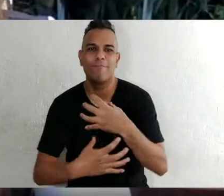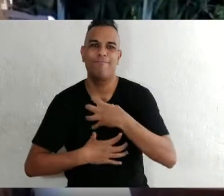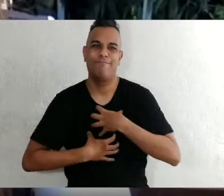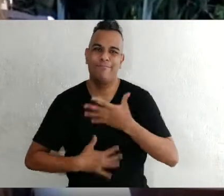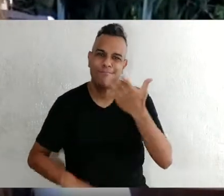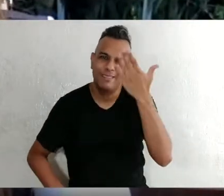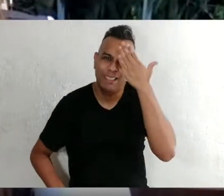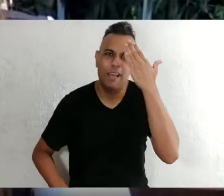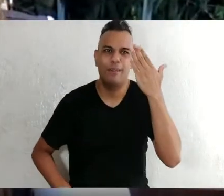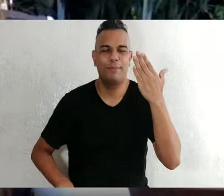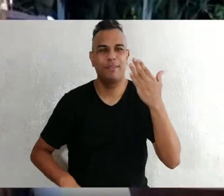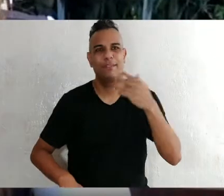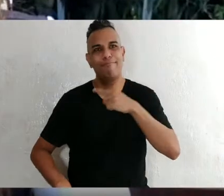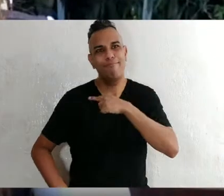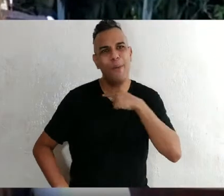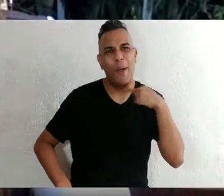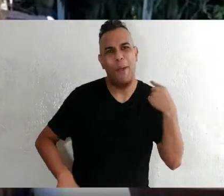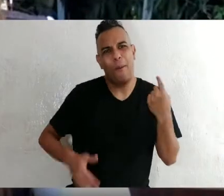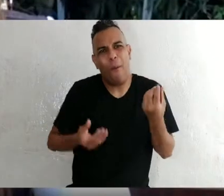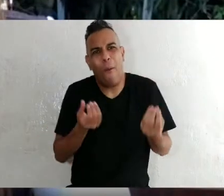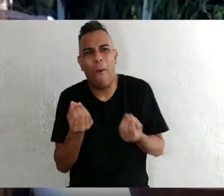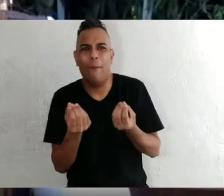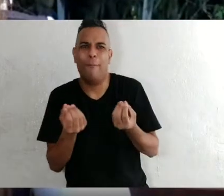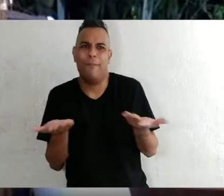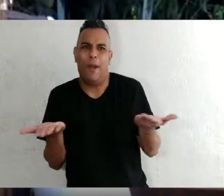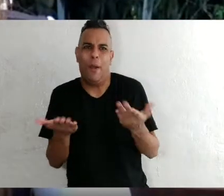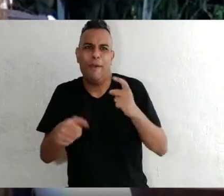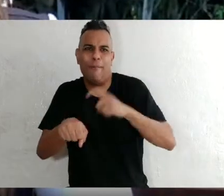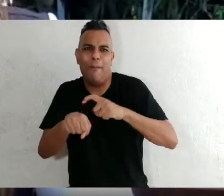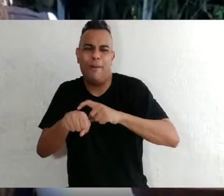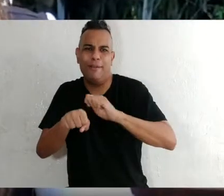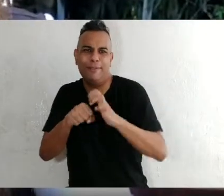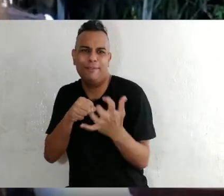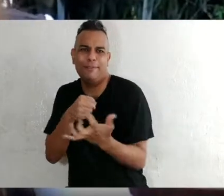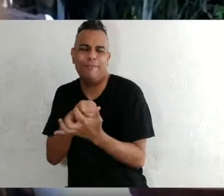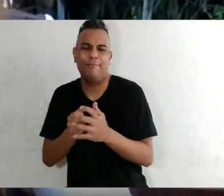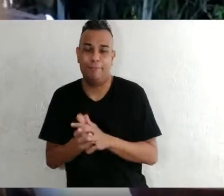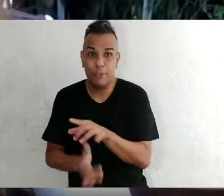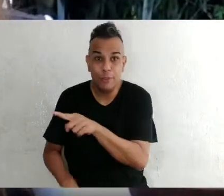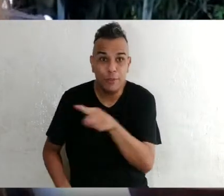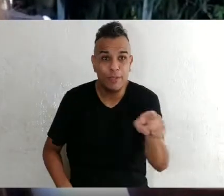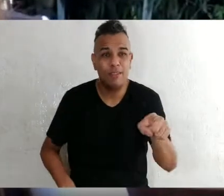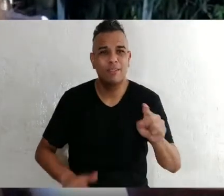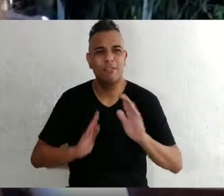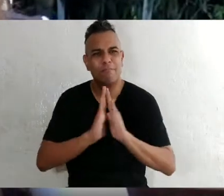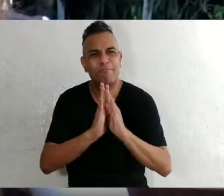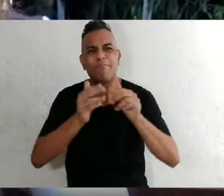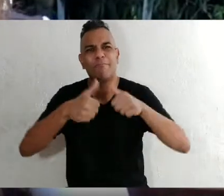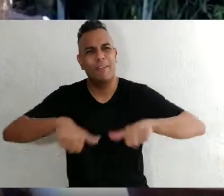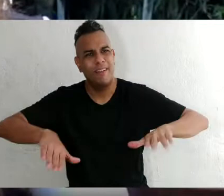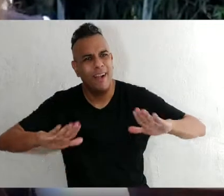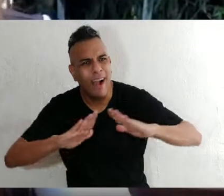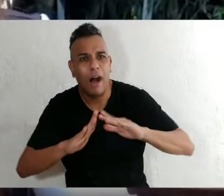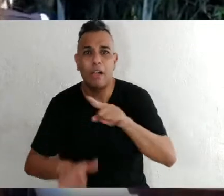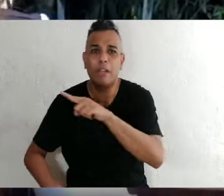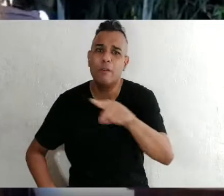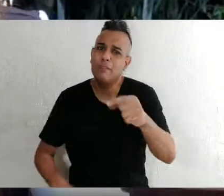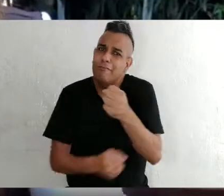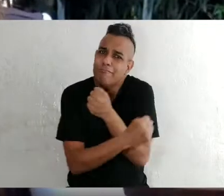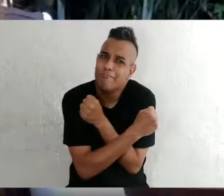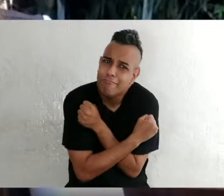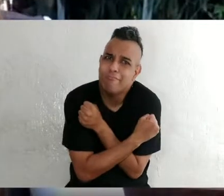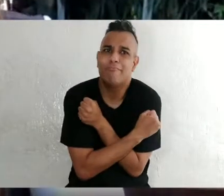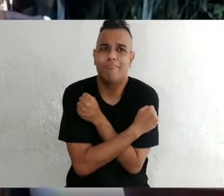tiveram suas famílias afetadas pela Covid-19. Fiquem bem, um grande abraço e